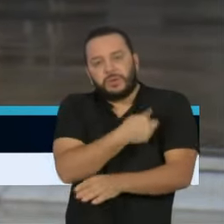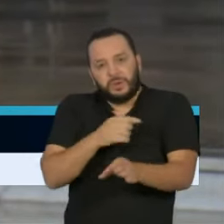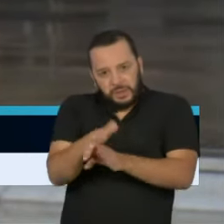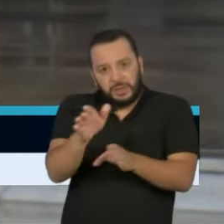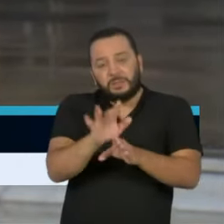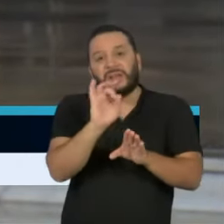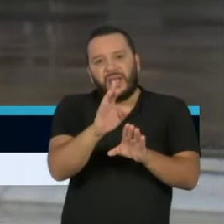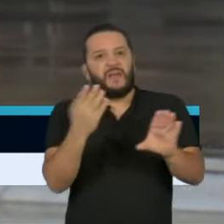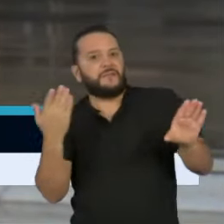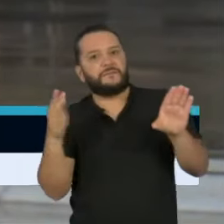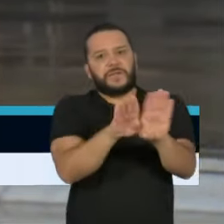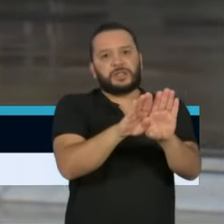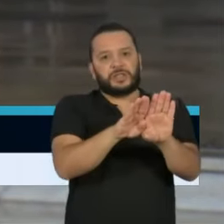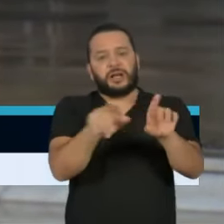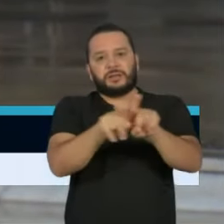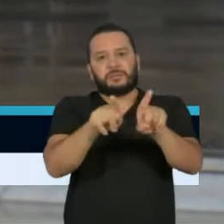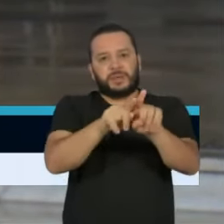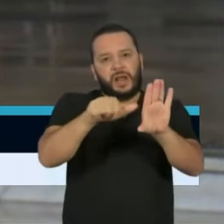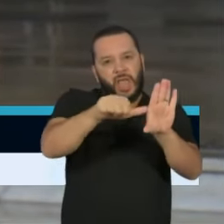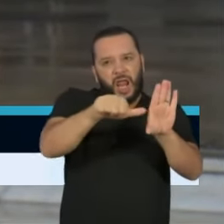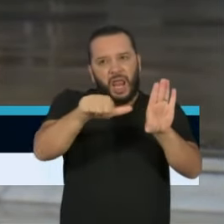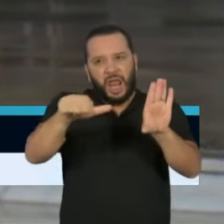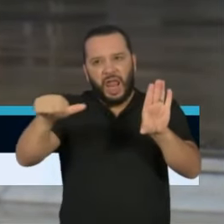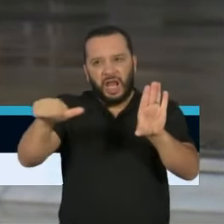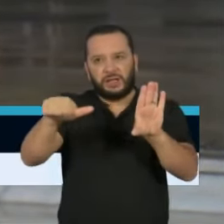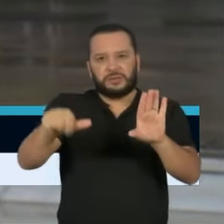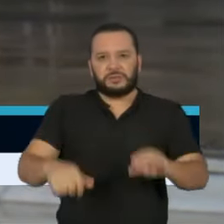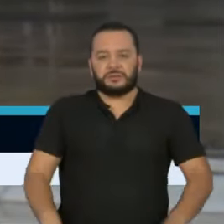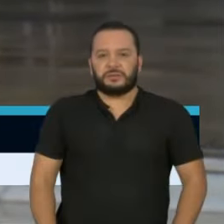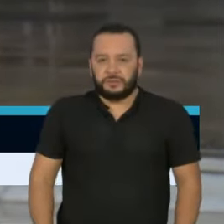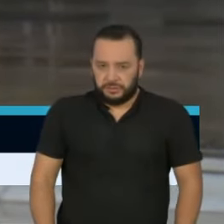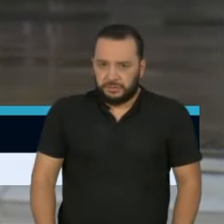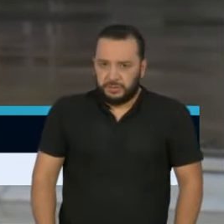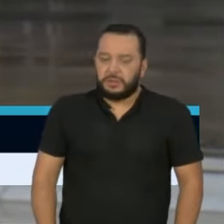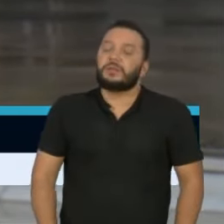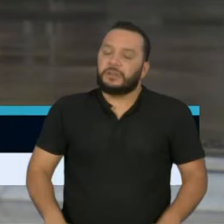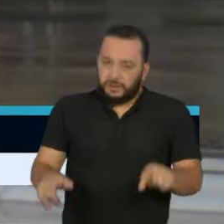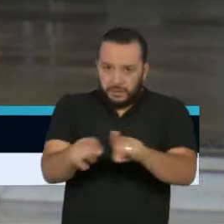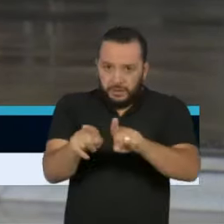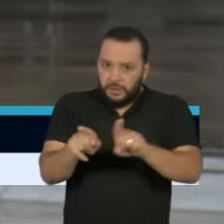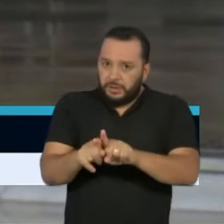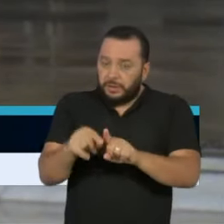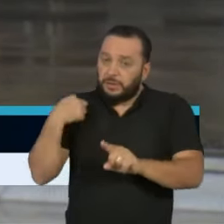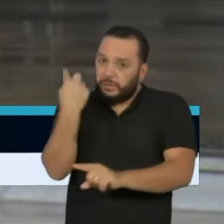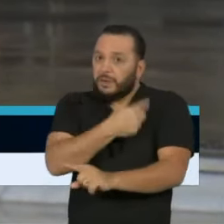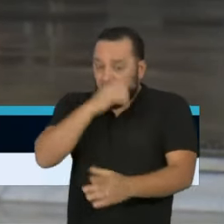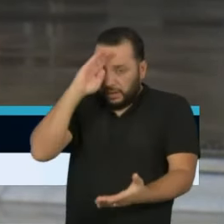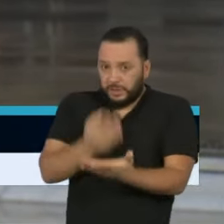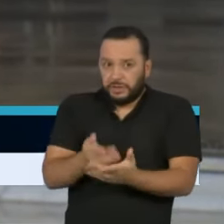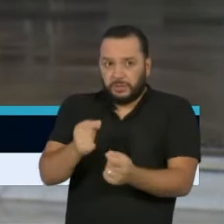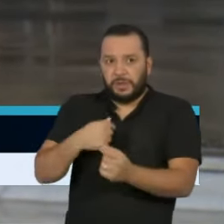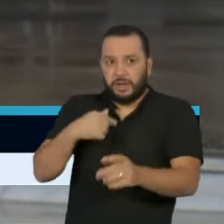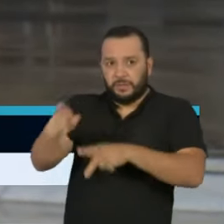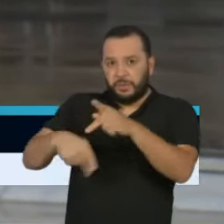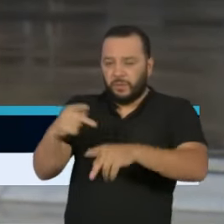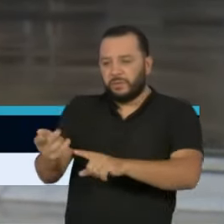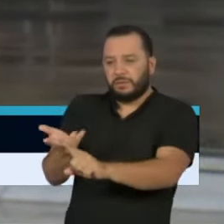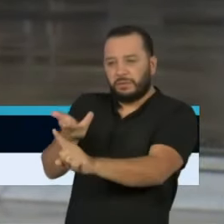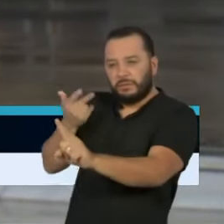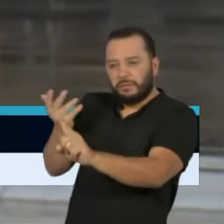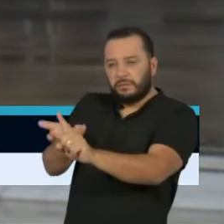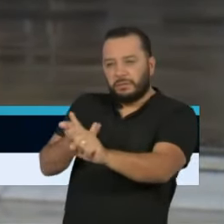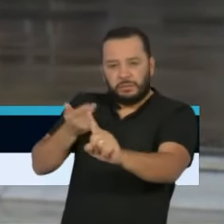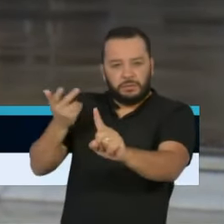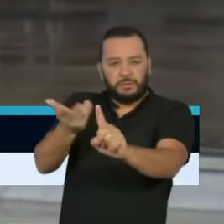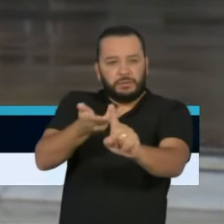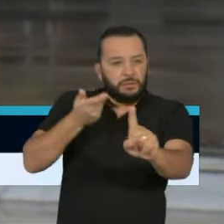o mais importante, e a gente não deixa de acreditar nisso, é no convencimento da população. Não há efetivo